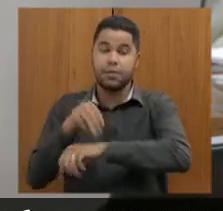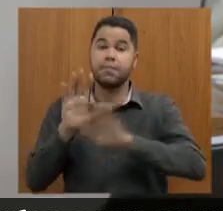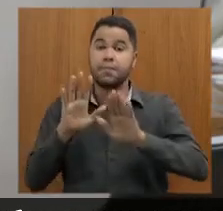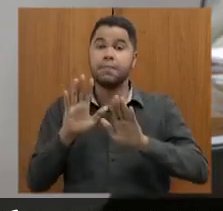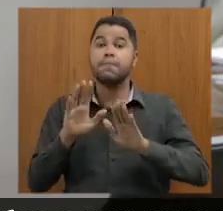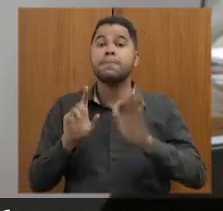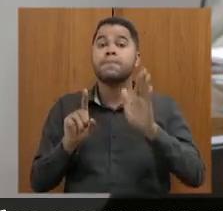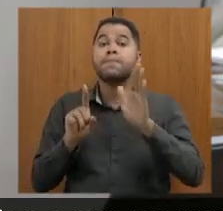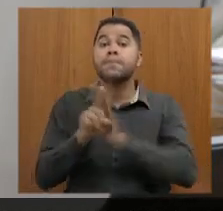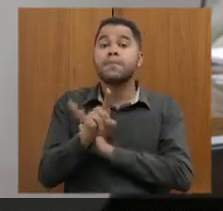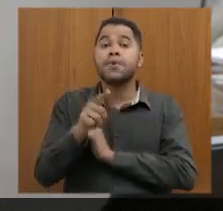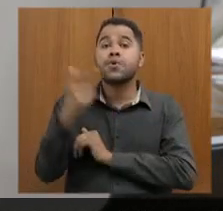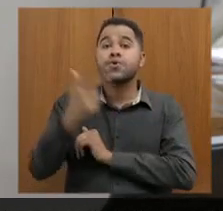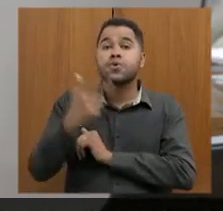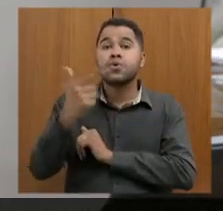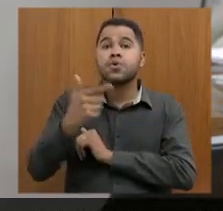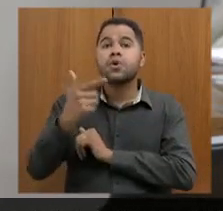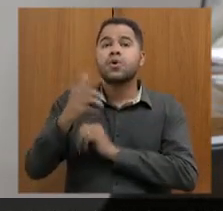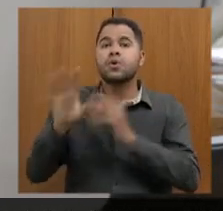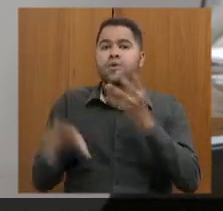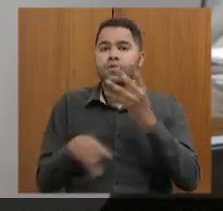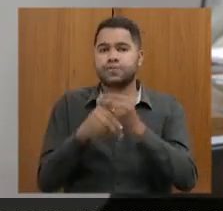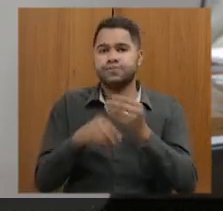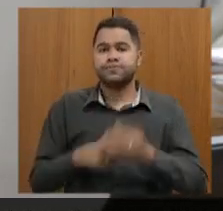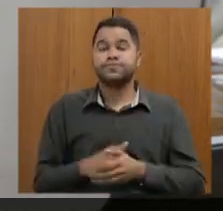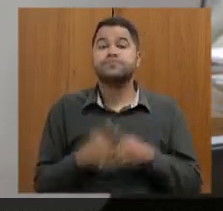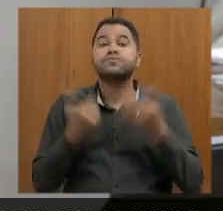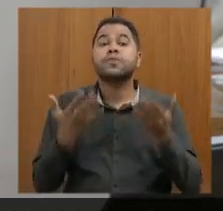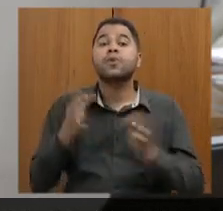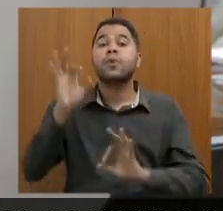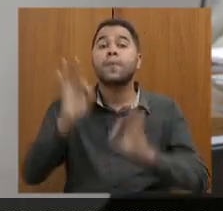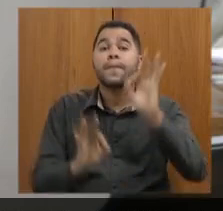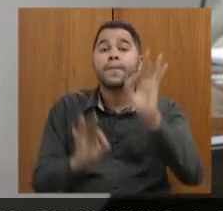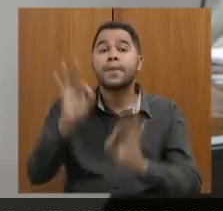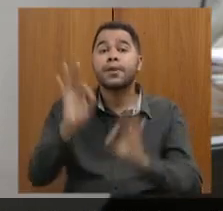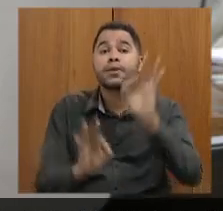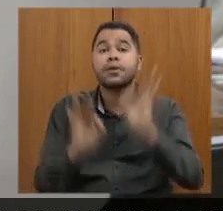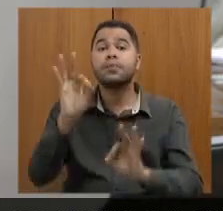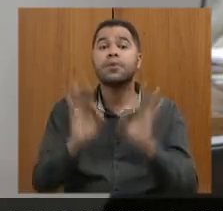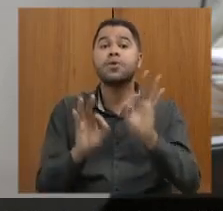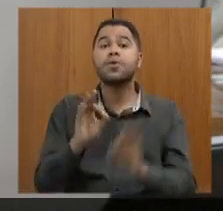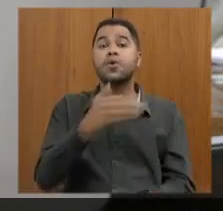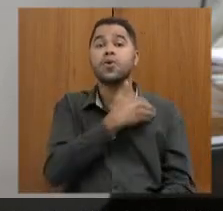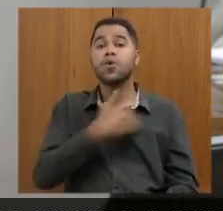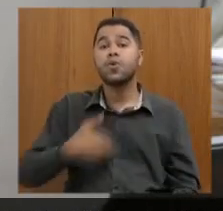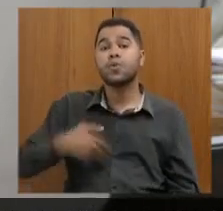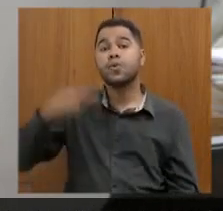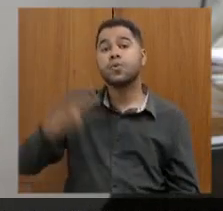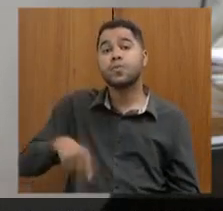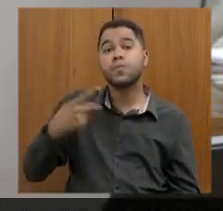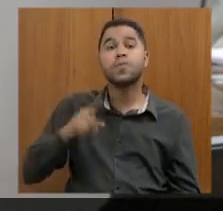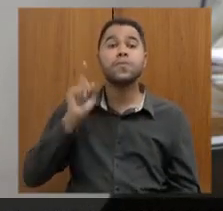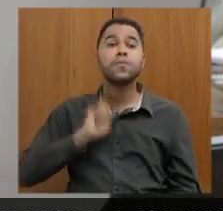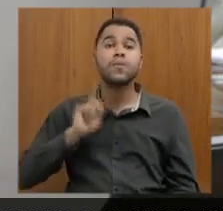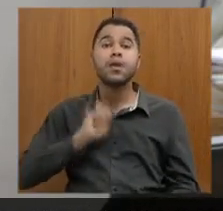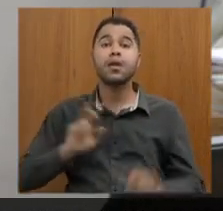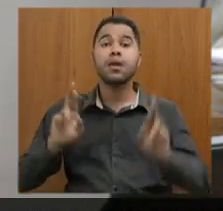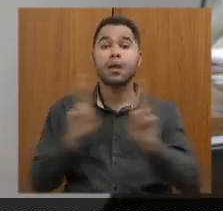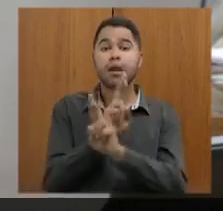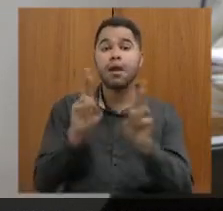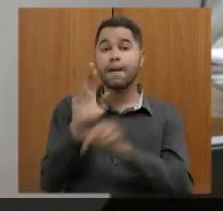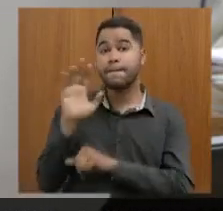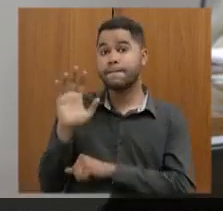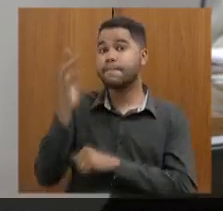segunda pergunta é mais completa. Qual é o planejamento do governo de Minas em relação a esta